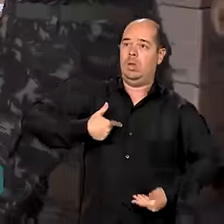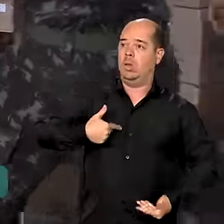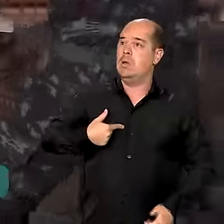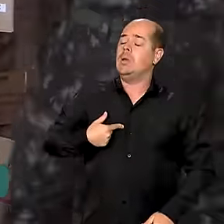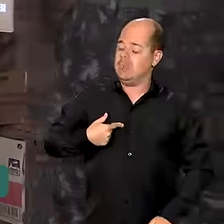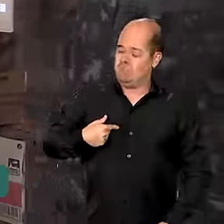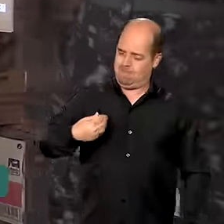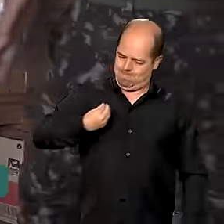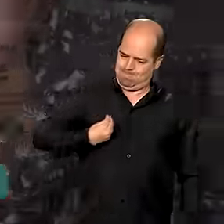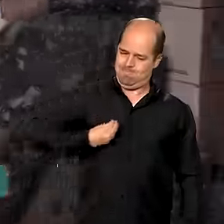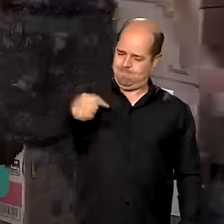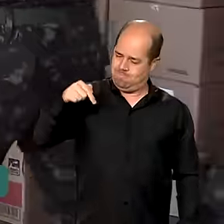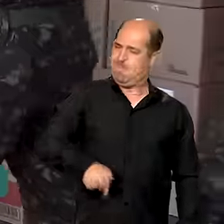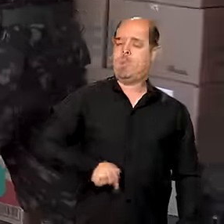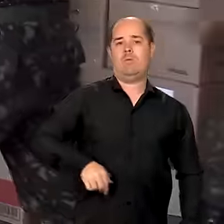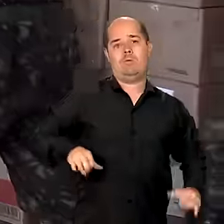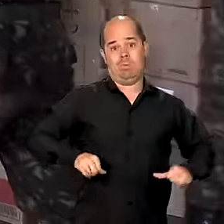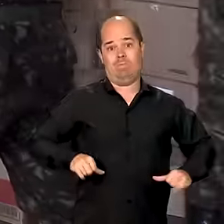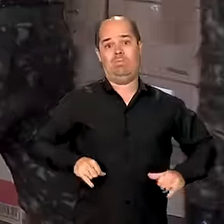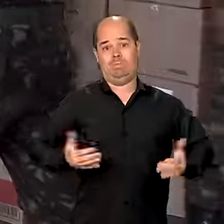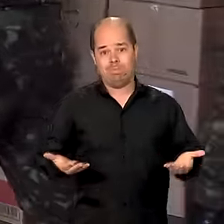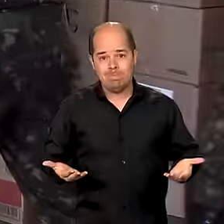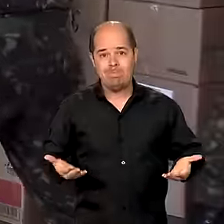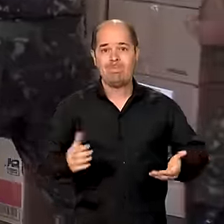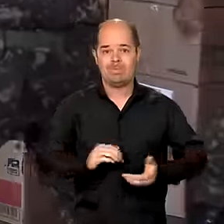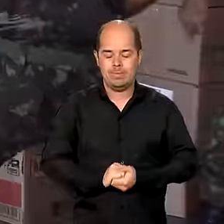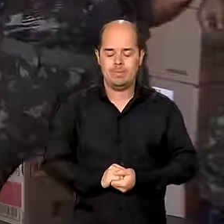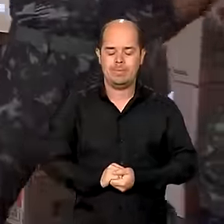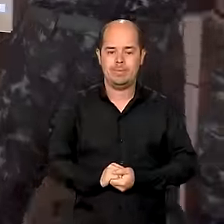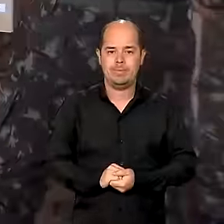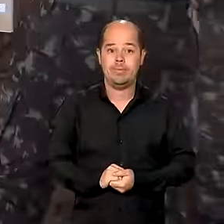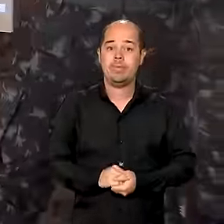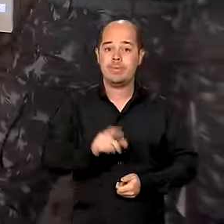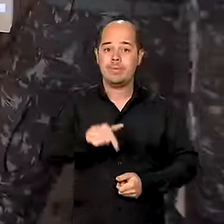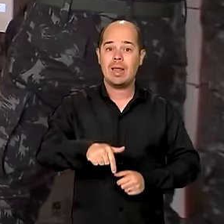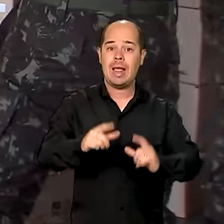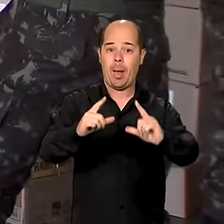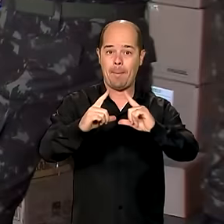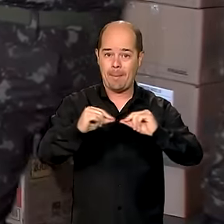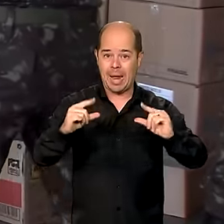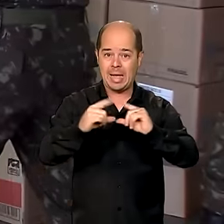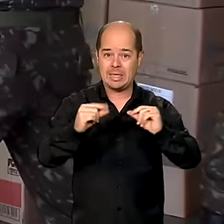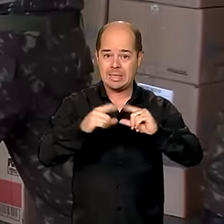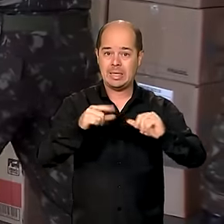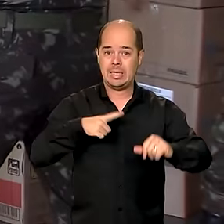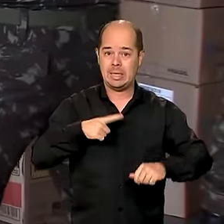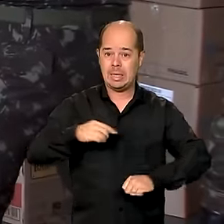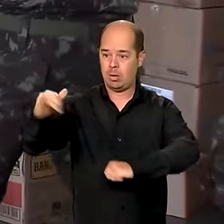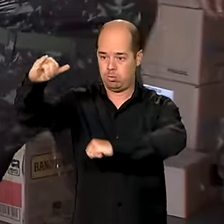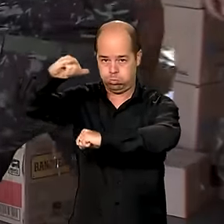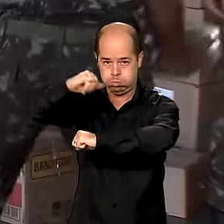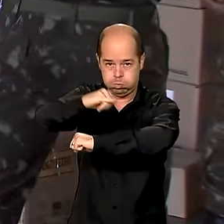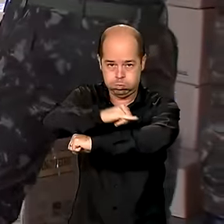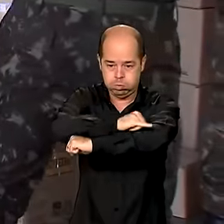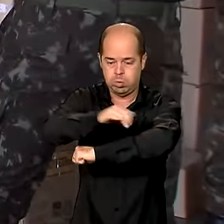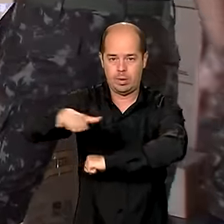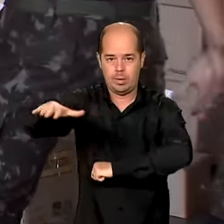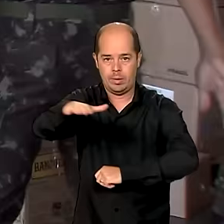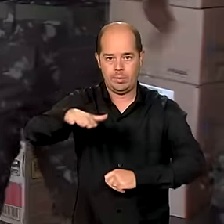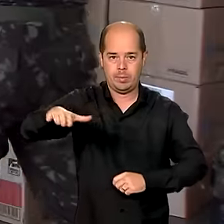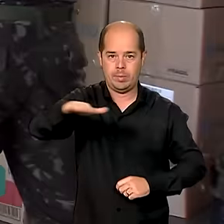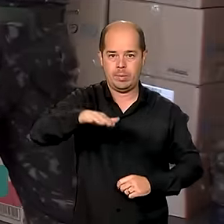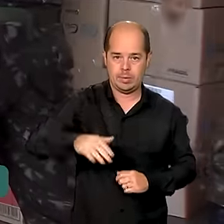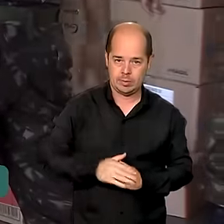base aérea de Brasília, que está recebendo doações da população. Até agora, os aviões da FAB já transportaram